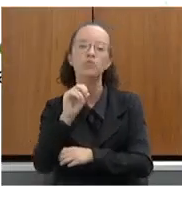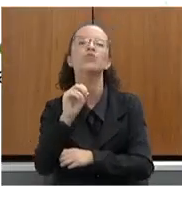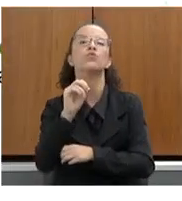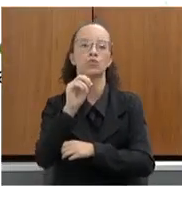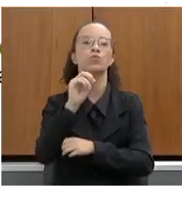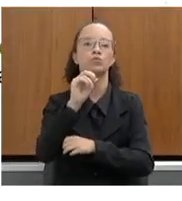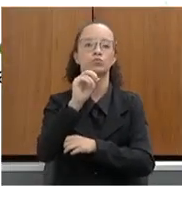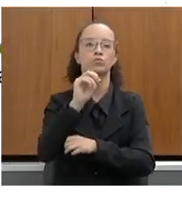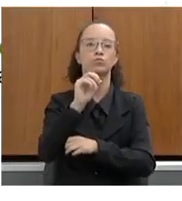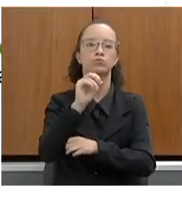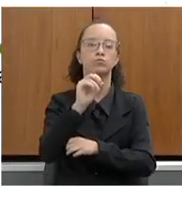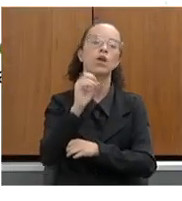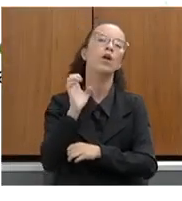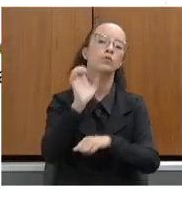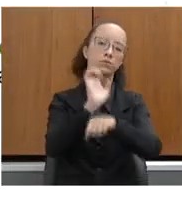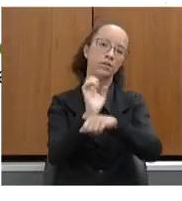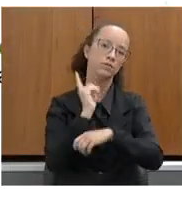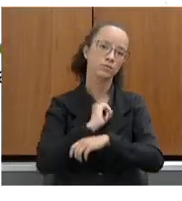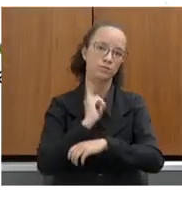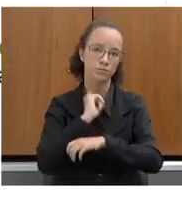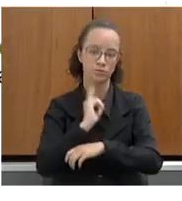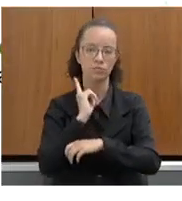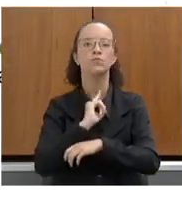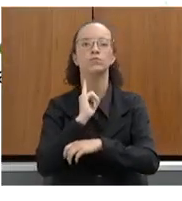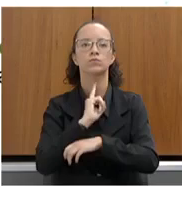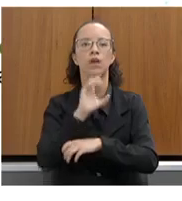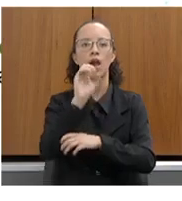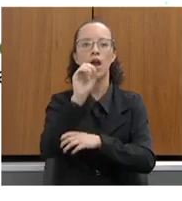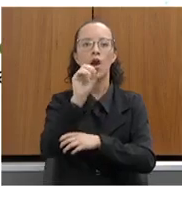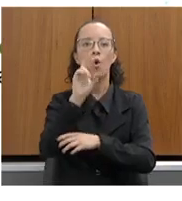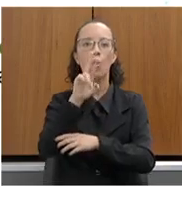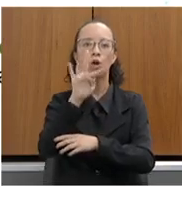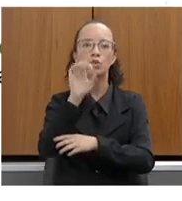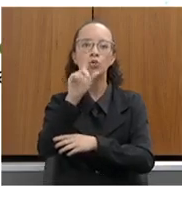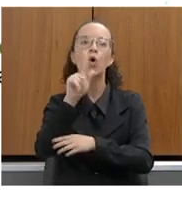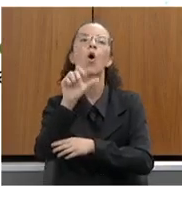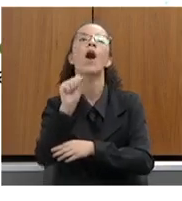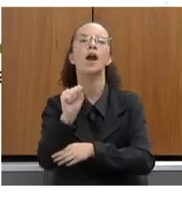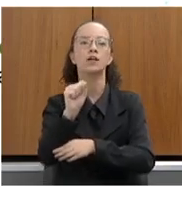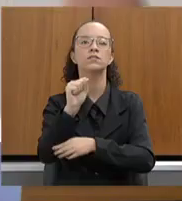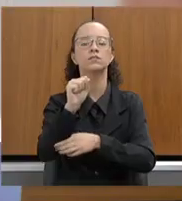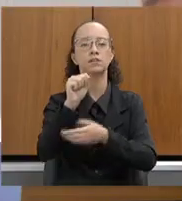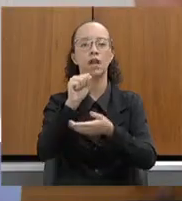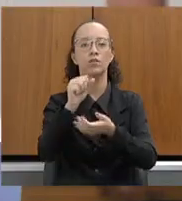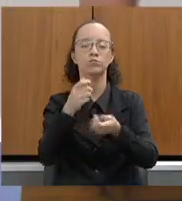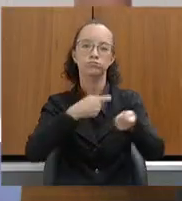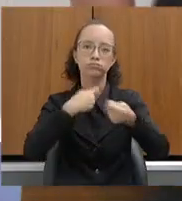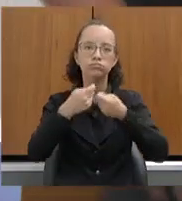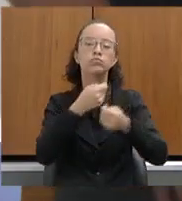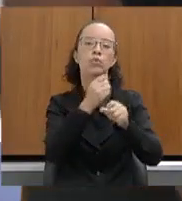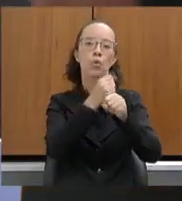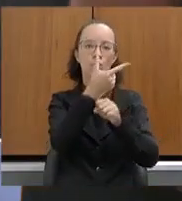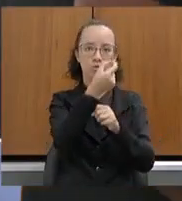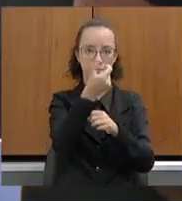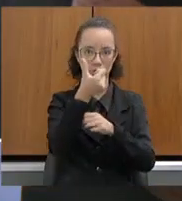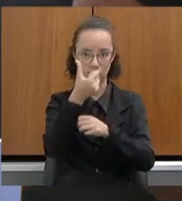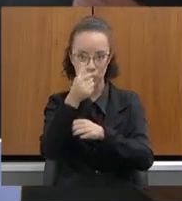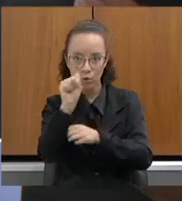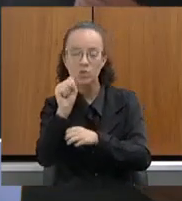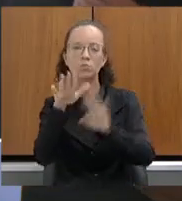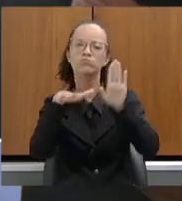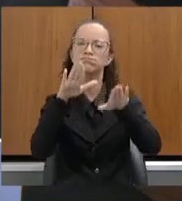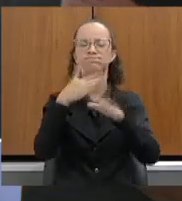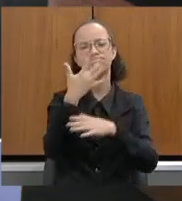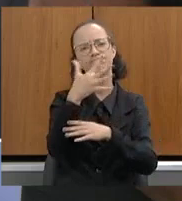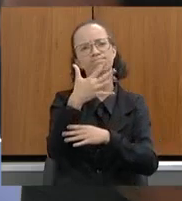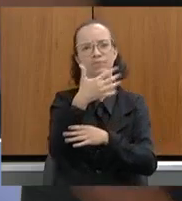outorga no Estado de Minas Gerais. As outorgas retomaram o Instituto Mineiro de Gestão das Águas em 2018, com passivo de aproximadamente